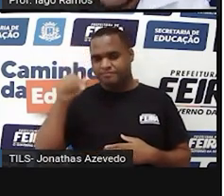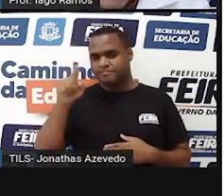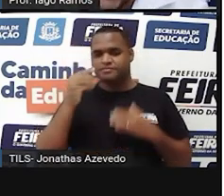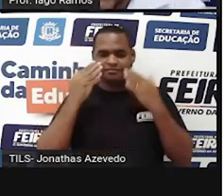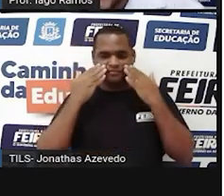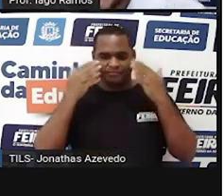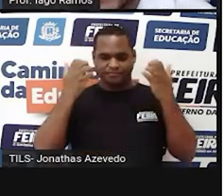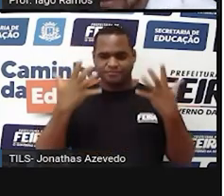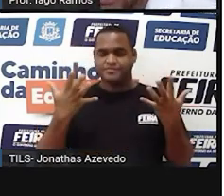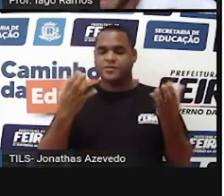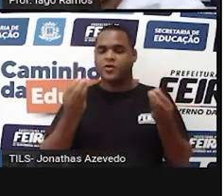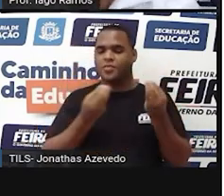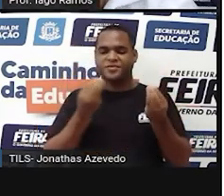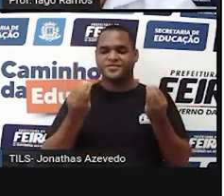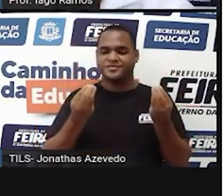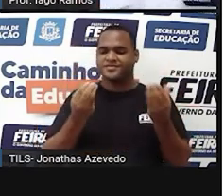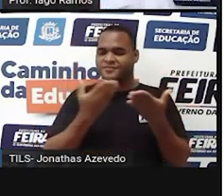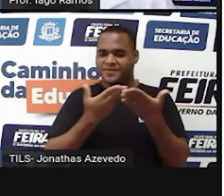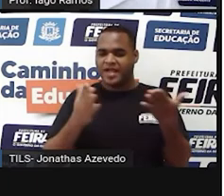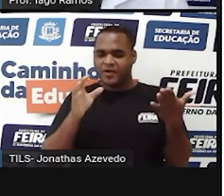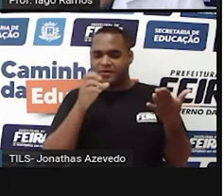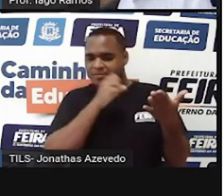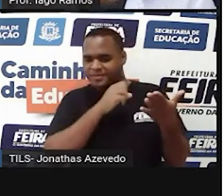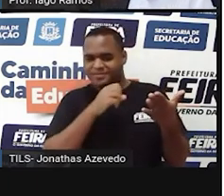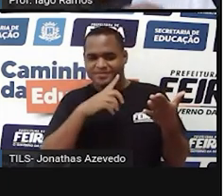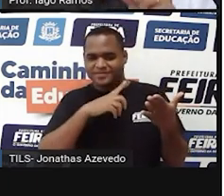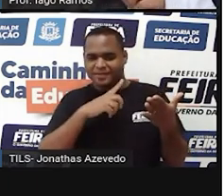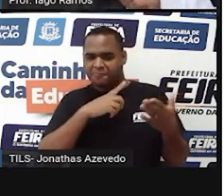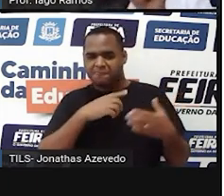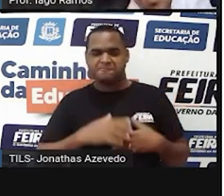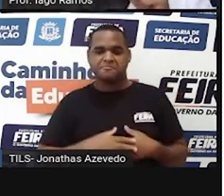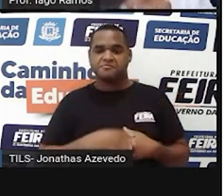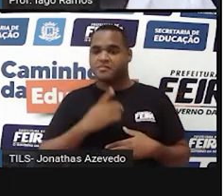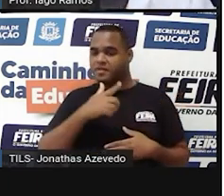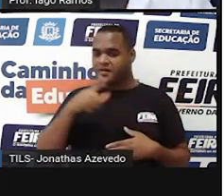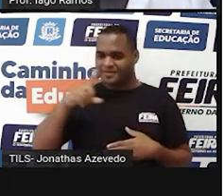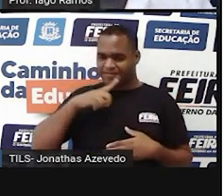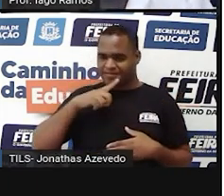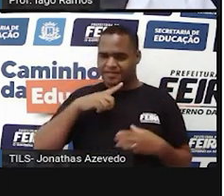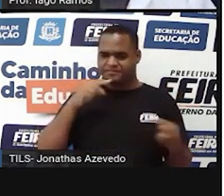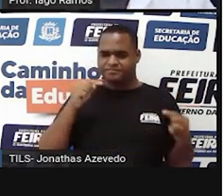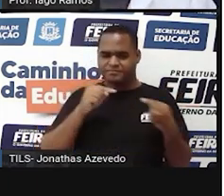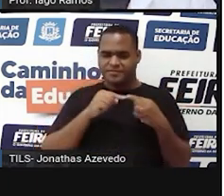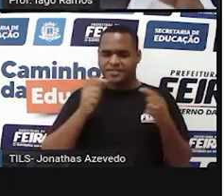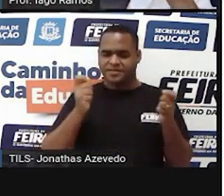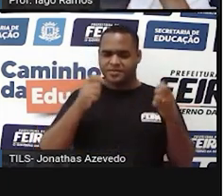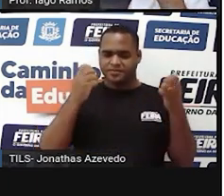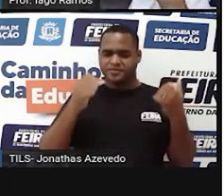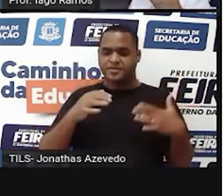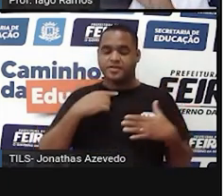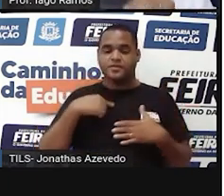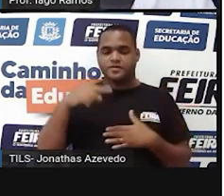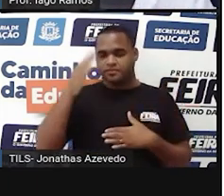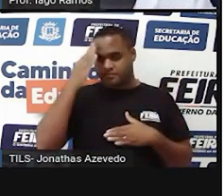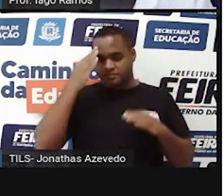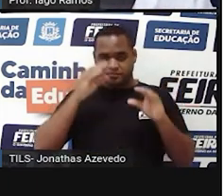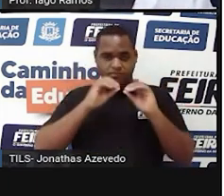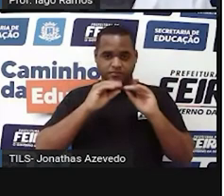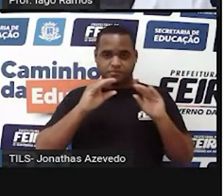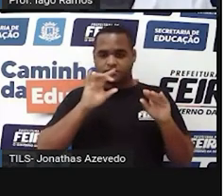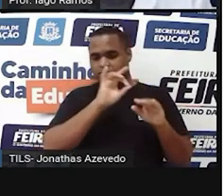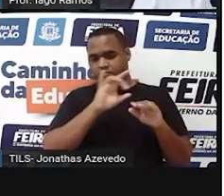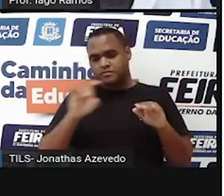apresentando isso aqui agora, rapidinho nessa aula. Porque na próxima que vem, depois dessa, a gente vai entender isso aí com